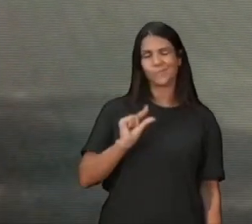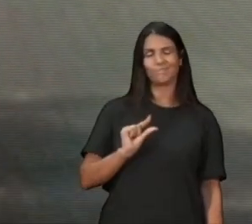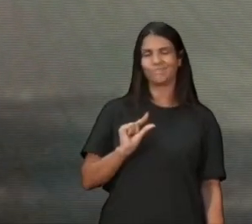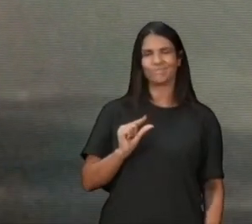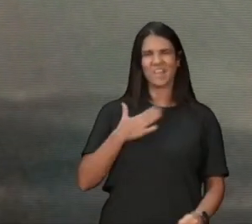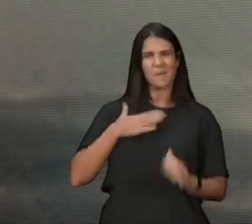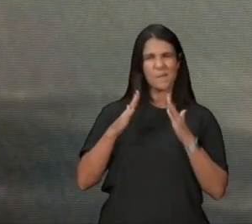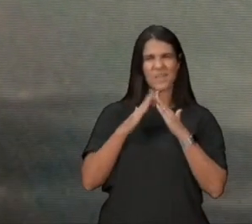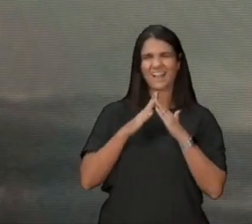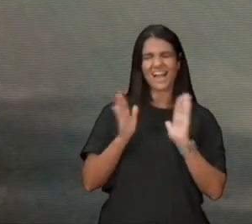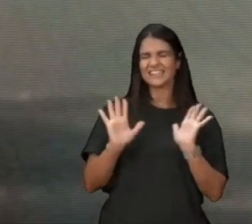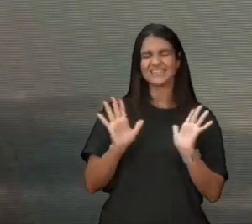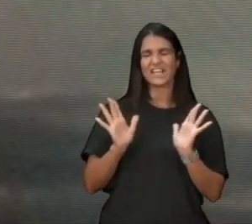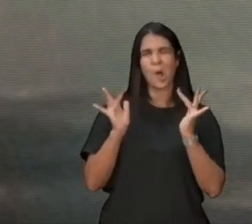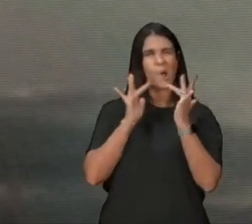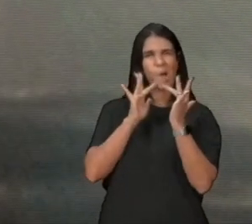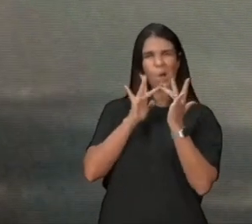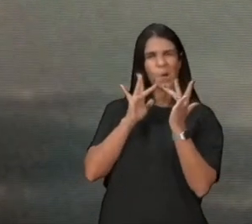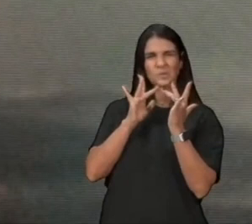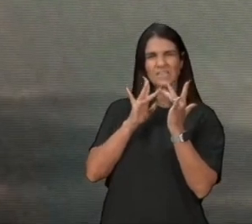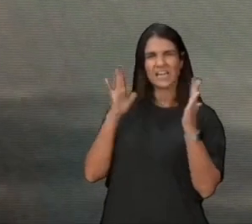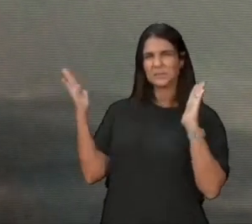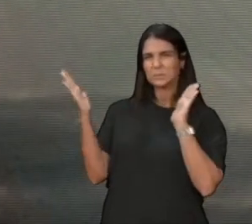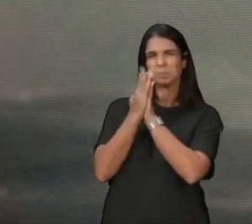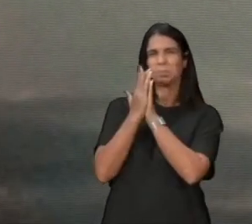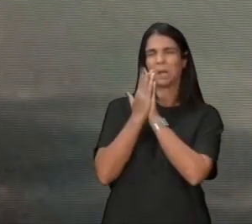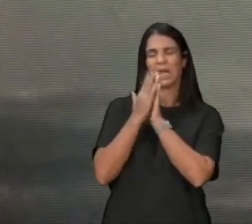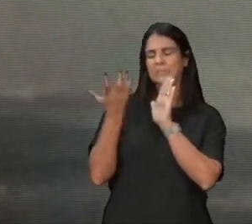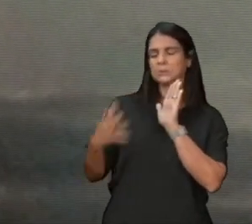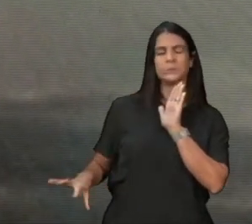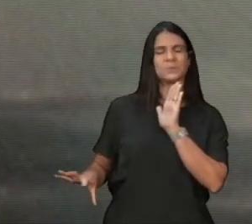venha aqui em casa, eu tenho vergonha, de quem eu sou, diante de quem o Senhor é,